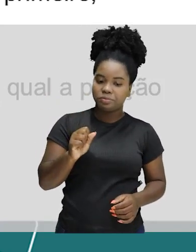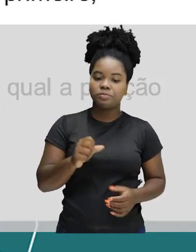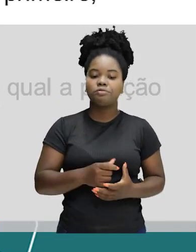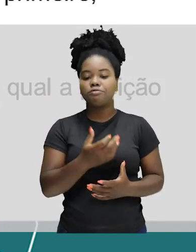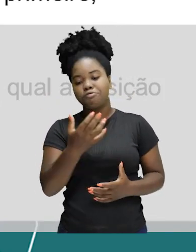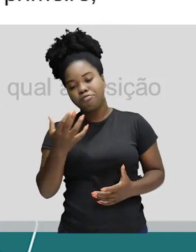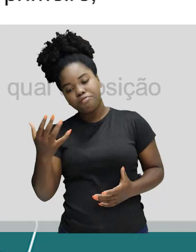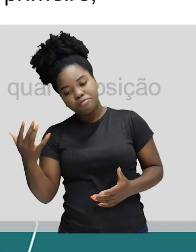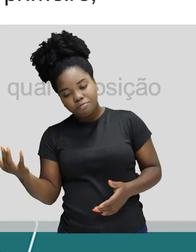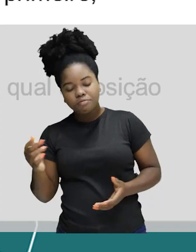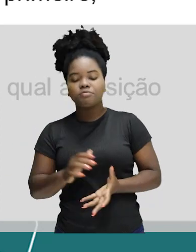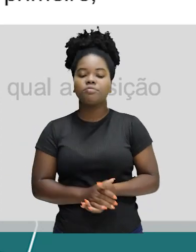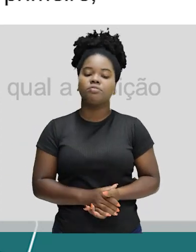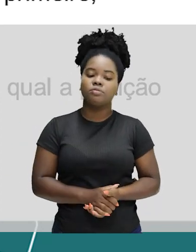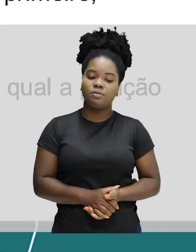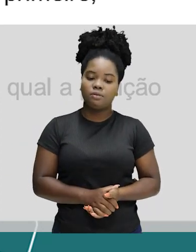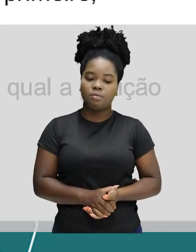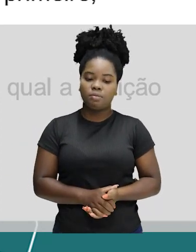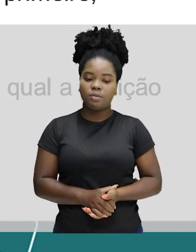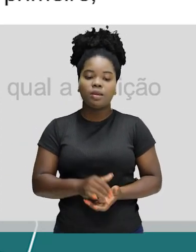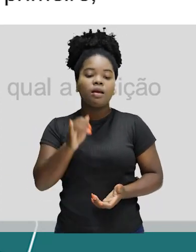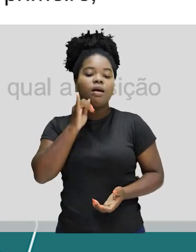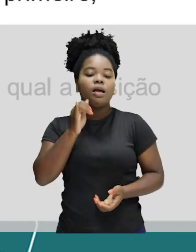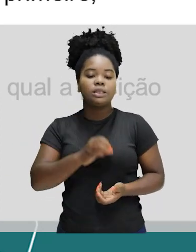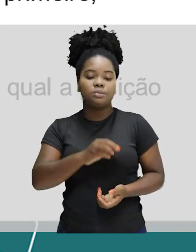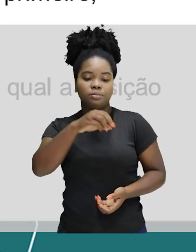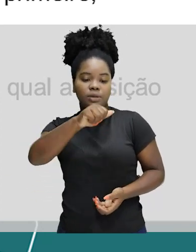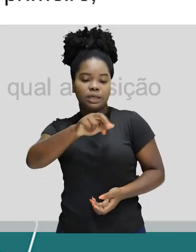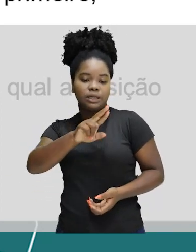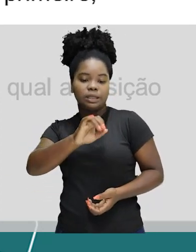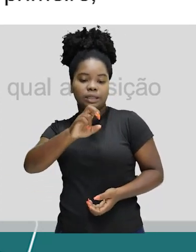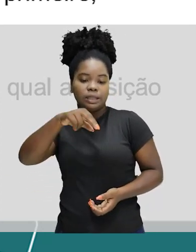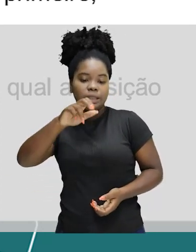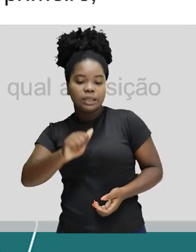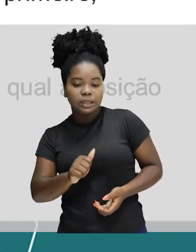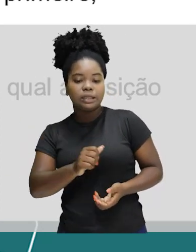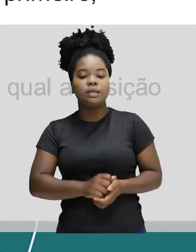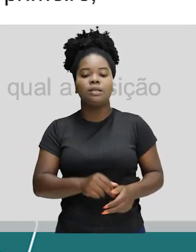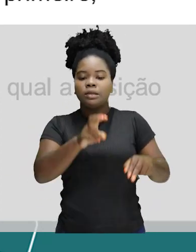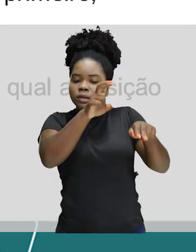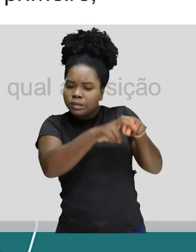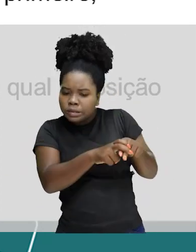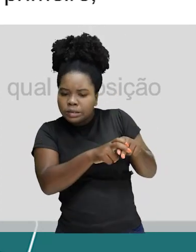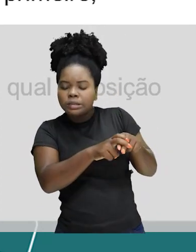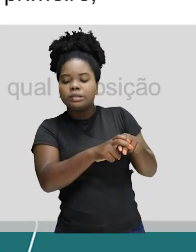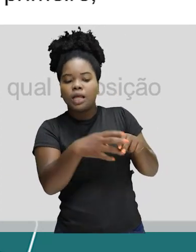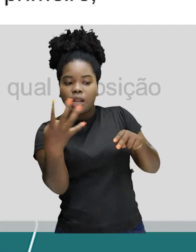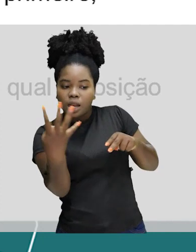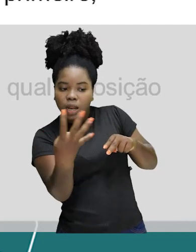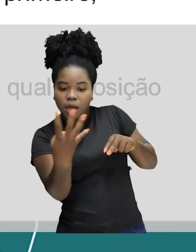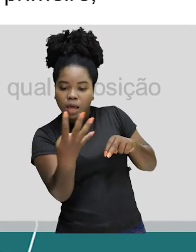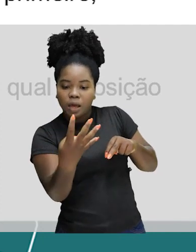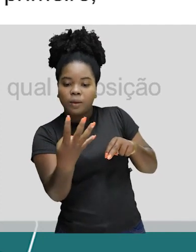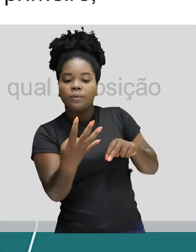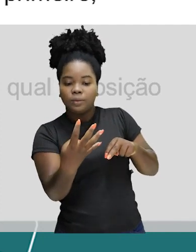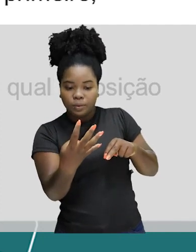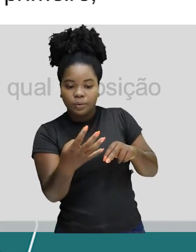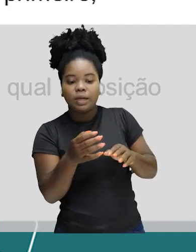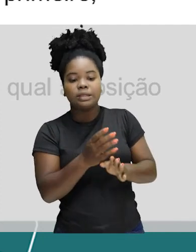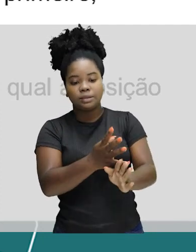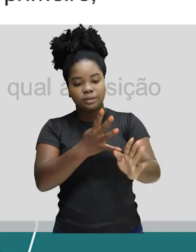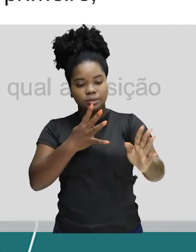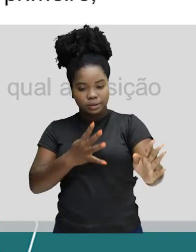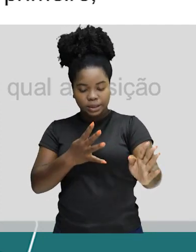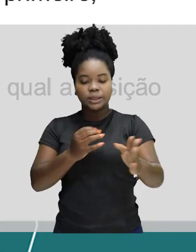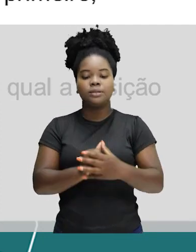e assim por diante. Exemplo, Mariana está sentada na quarta carteira da fila.